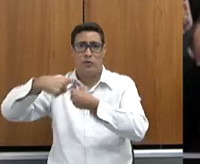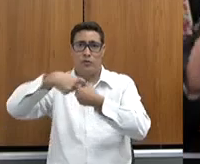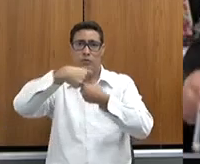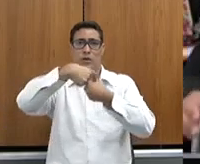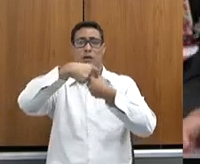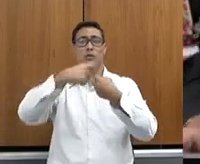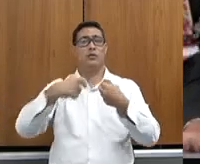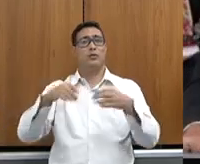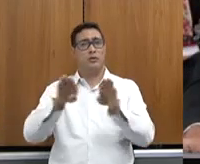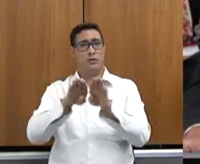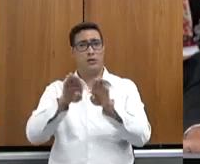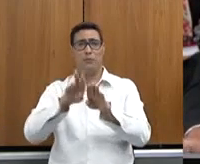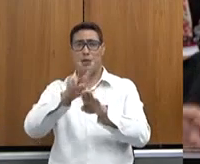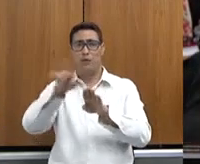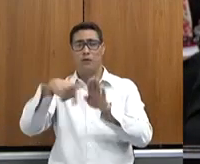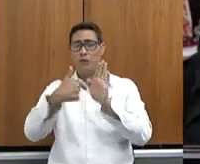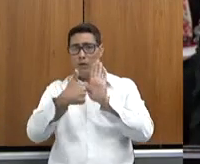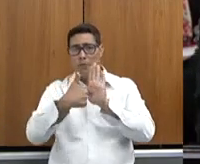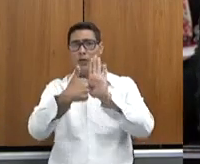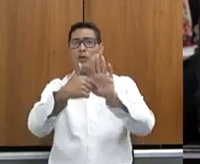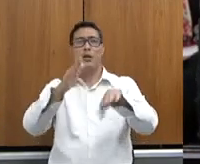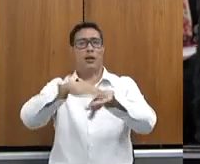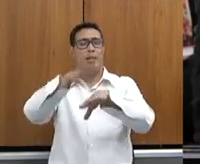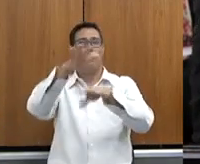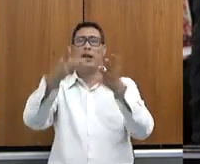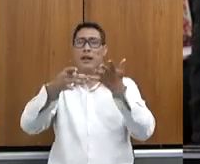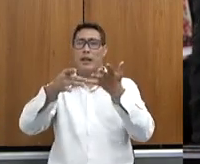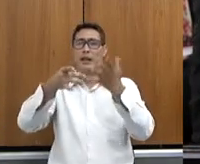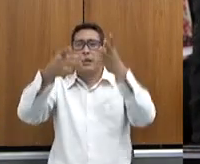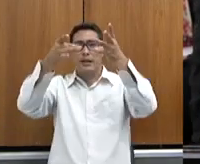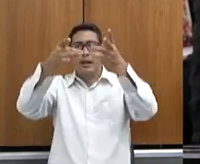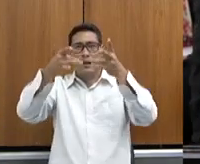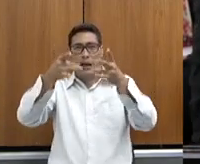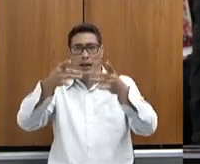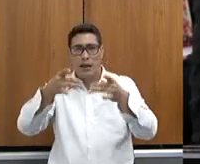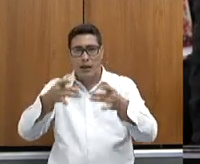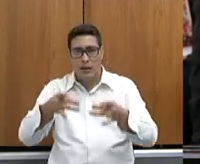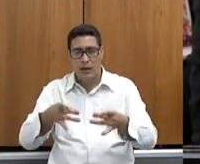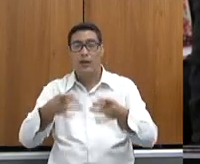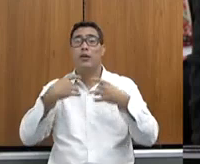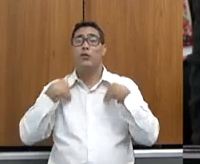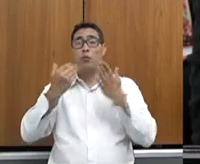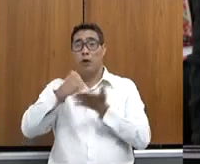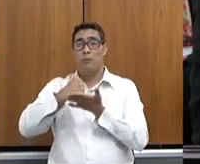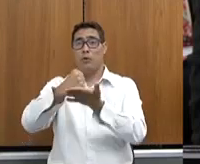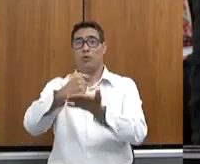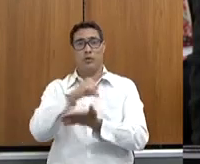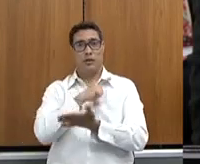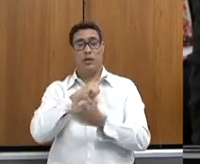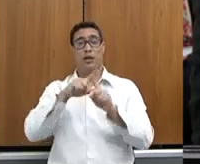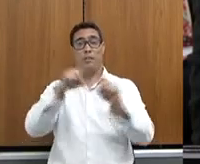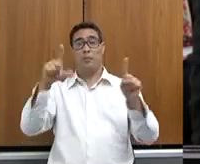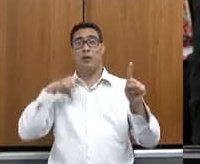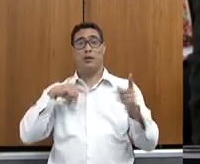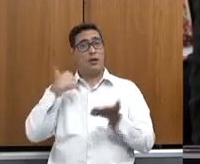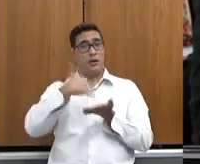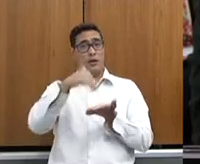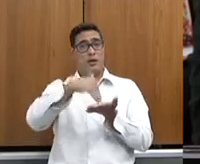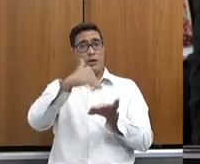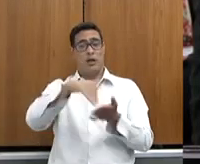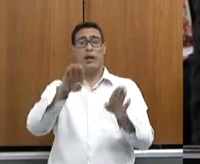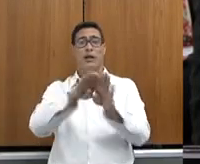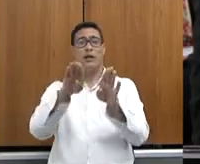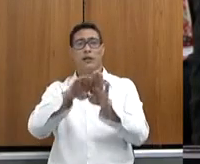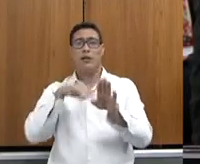das vinculadas aqui, eu vou mencionar com mais detalhe todo esse apoio que tem sido dado. mas a secretaria tem sido realmente